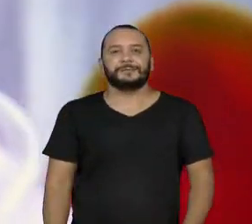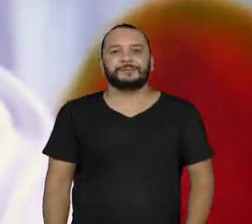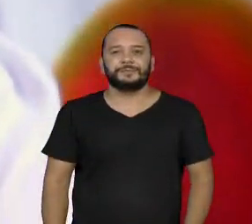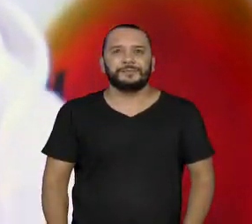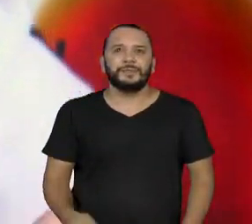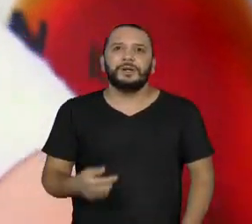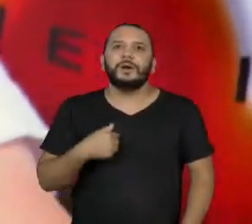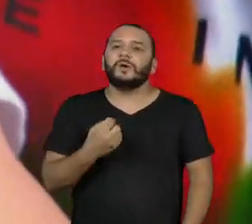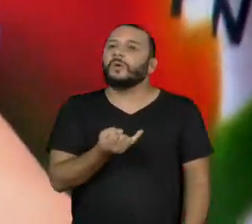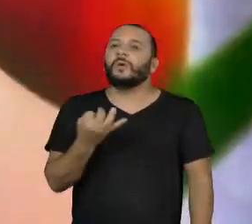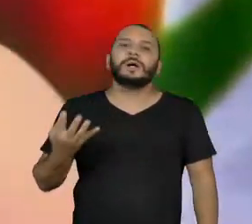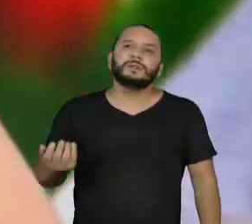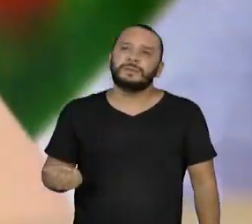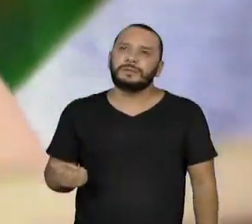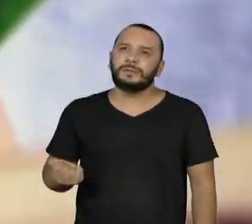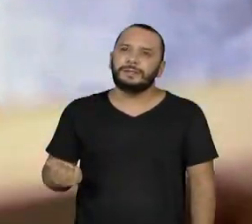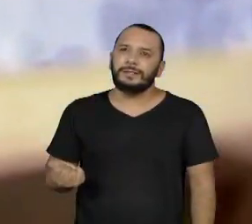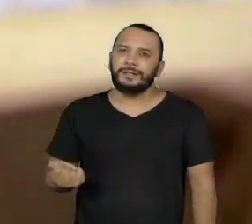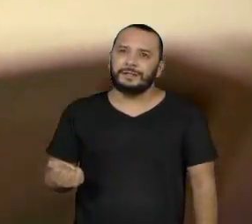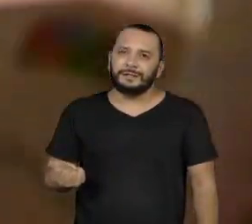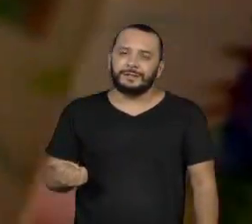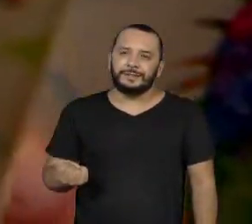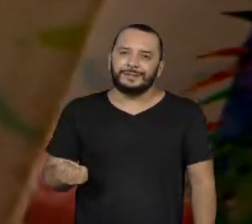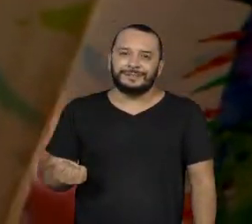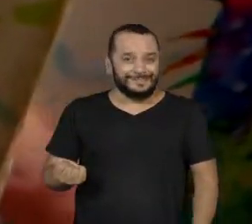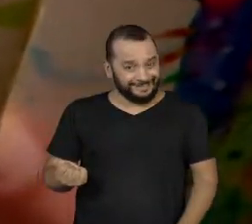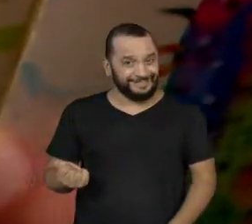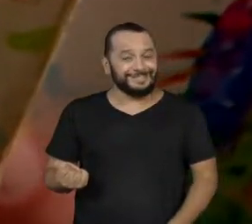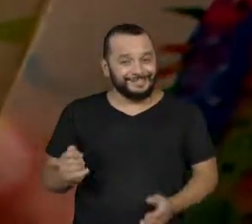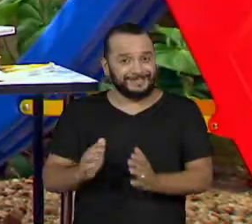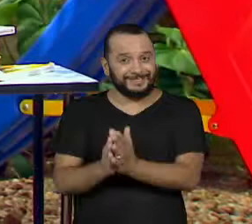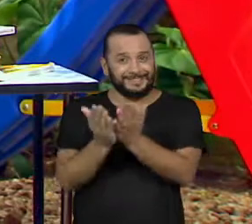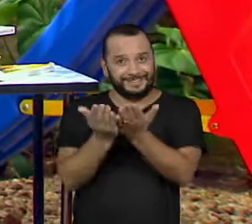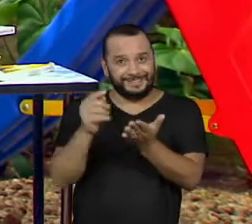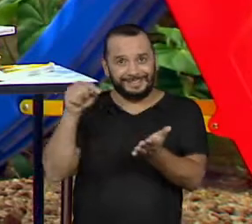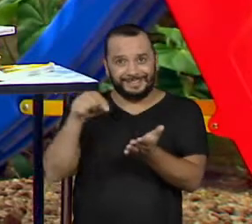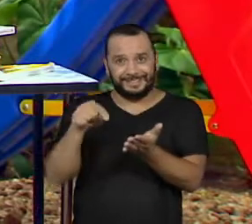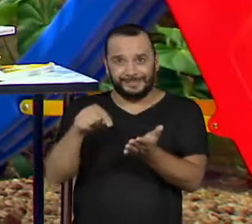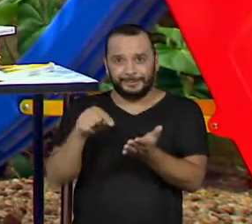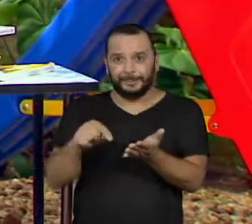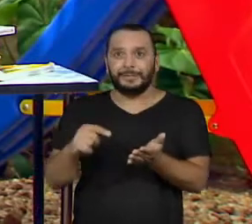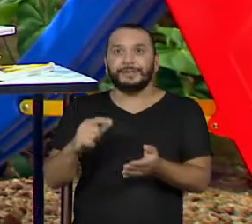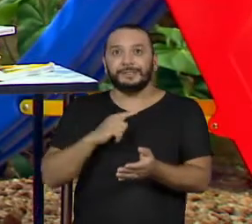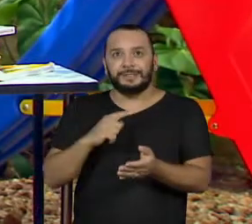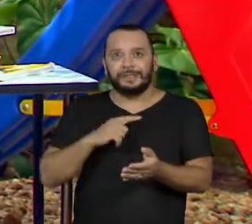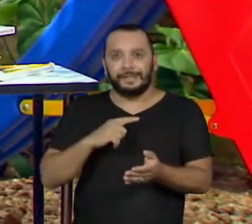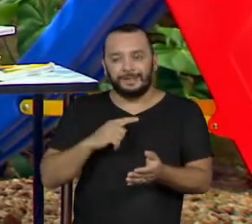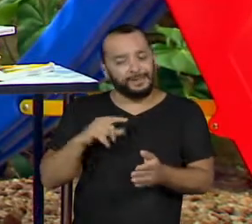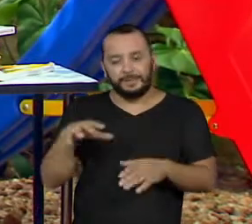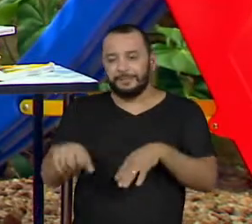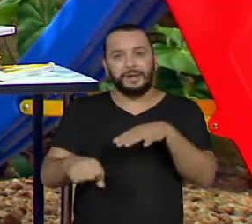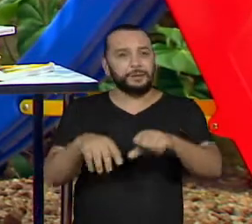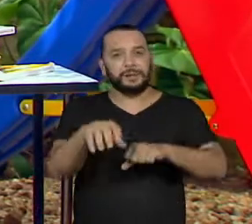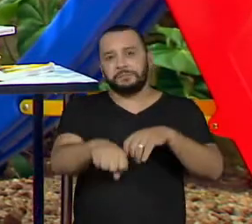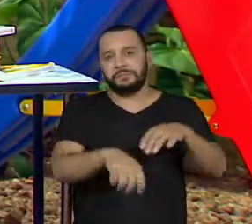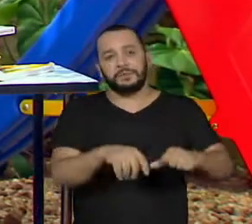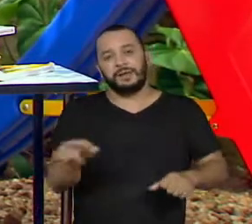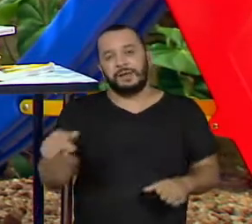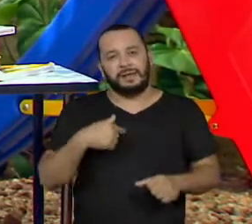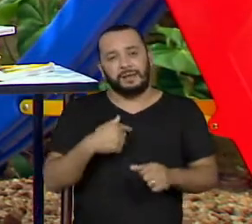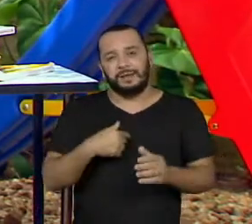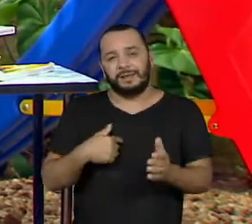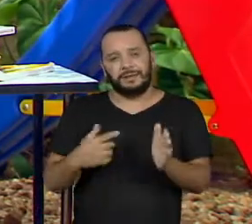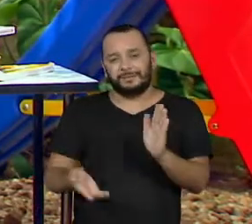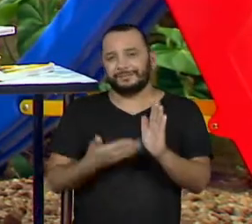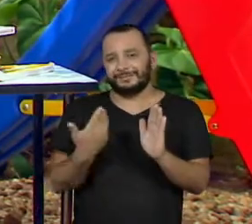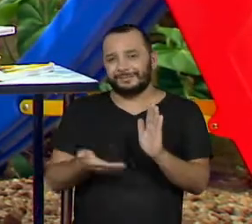Quantos são? Assim. Os livros ficam sempre à mão e ela mesma folheia, ela